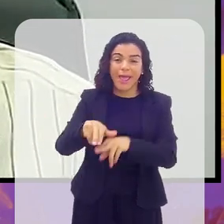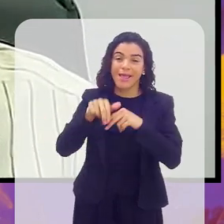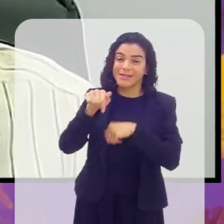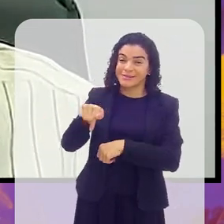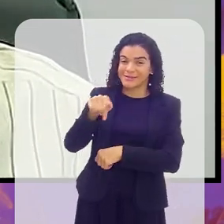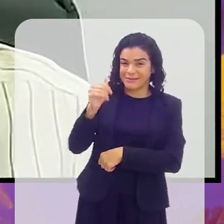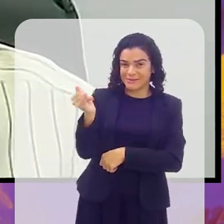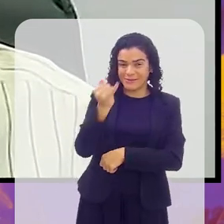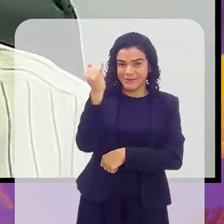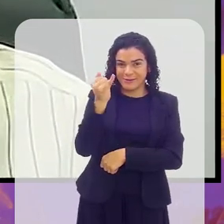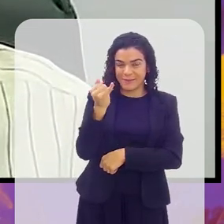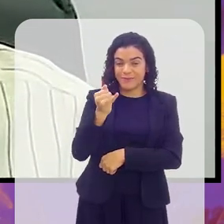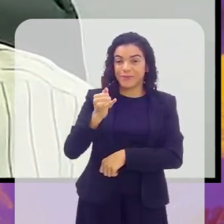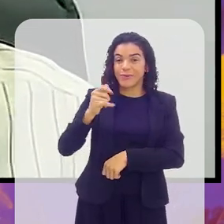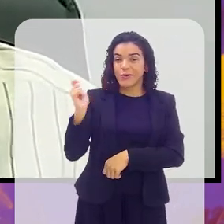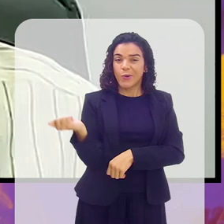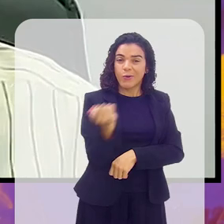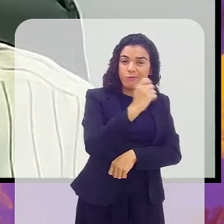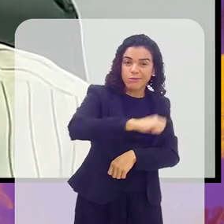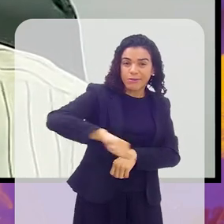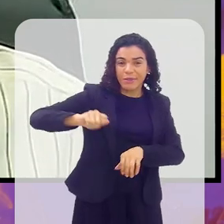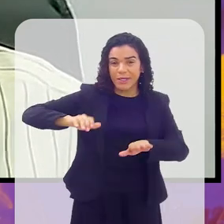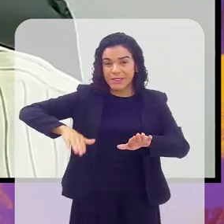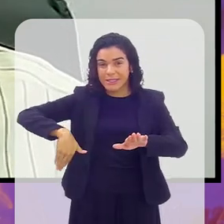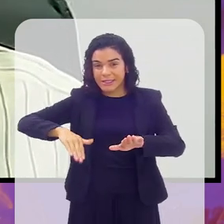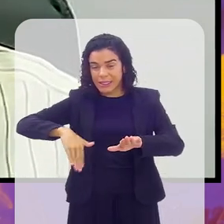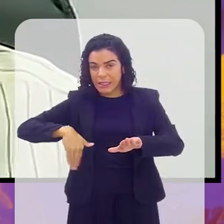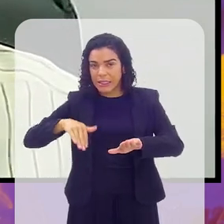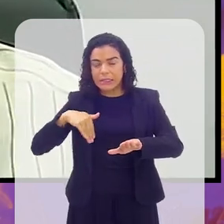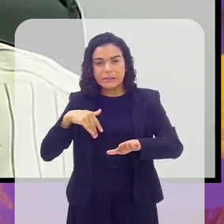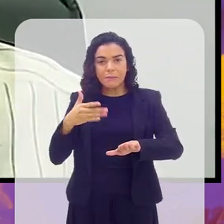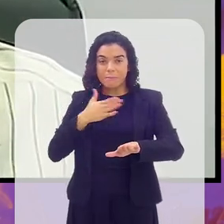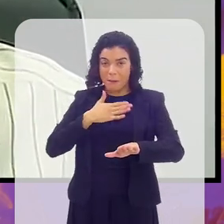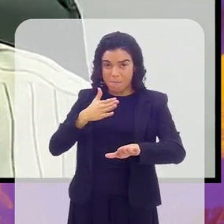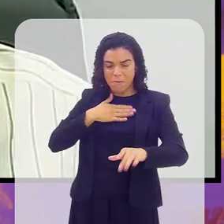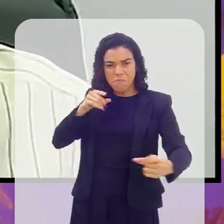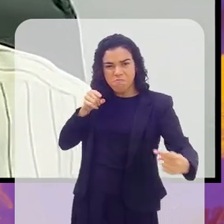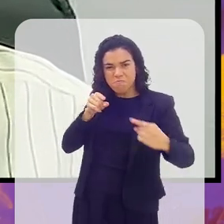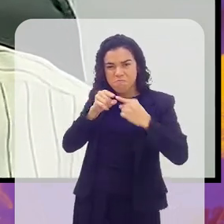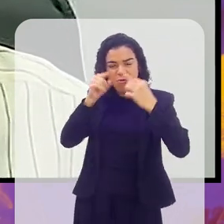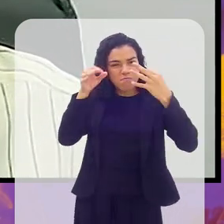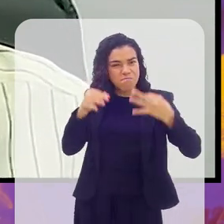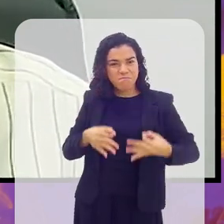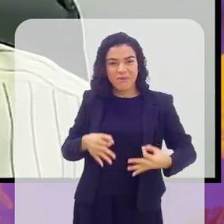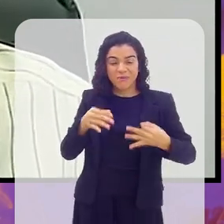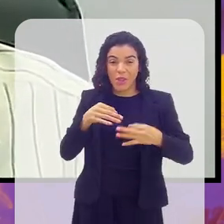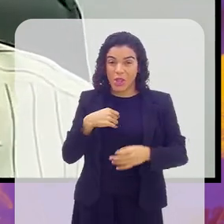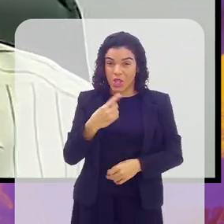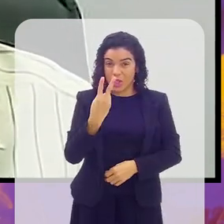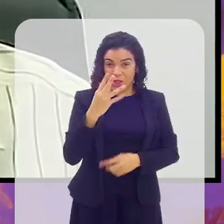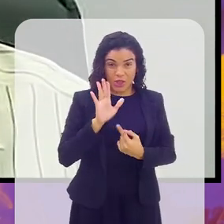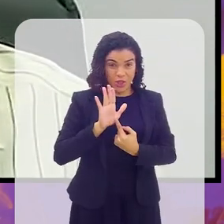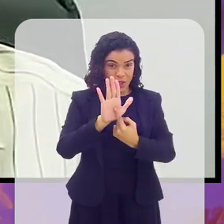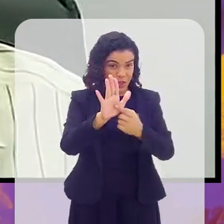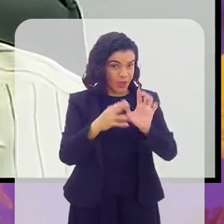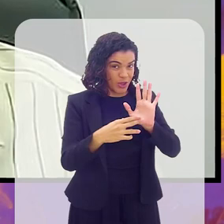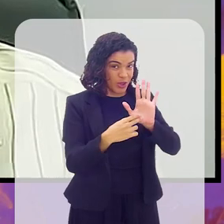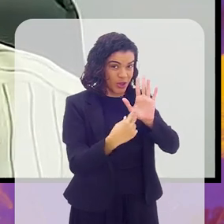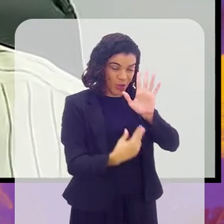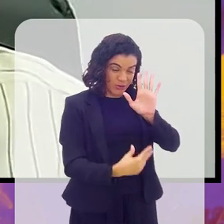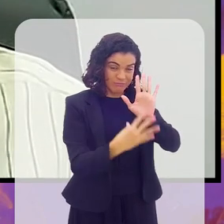E o beat tênis, para mim, ele deu tão certo. E eu queria aqui dar dois exemplos.